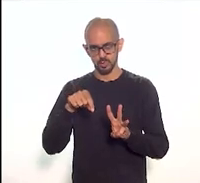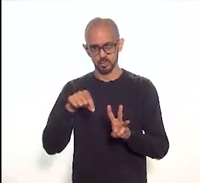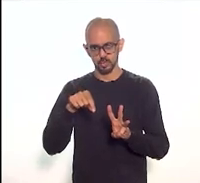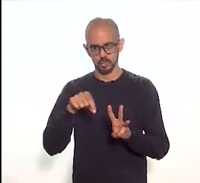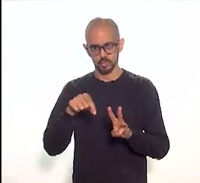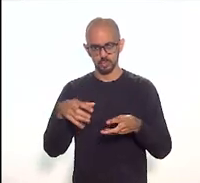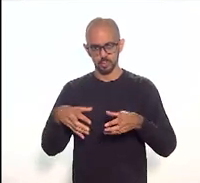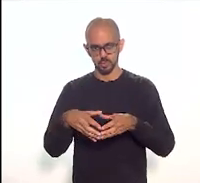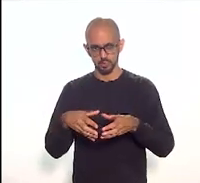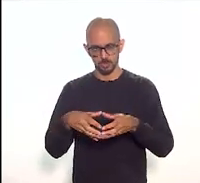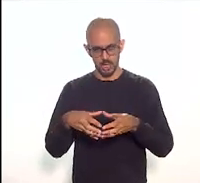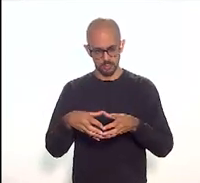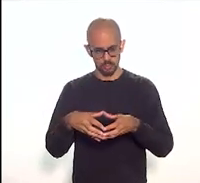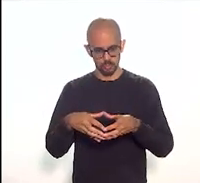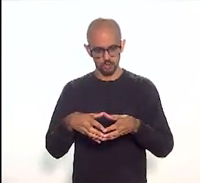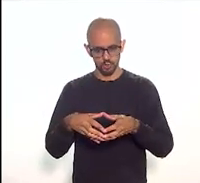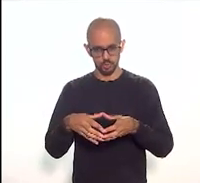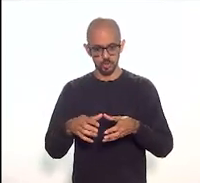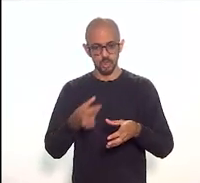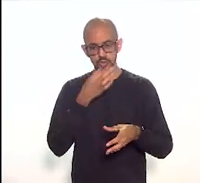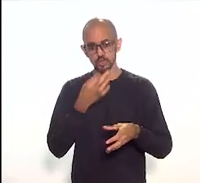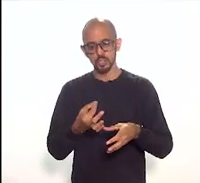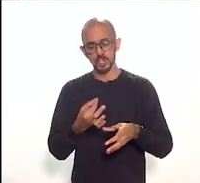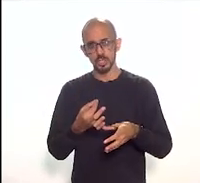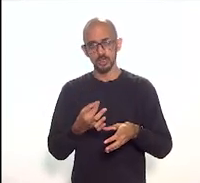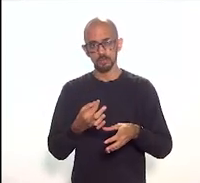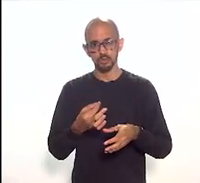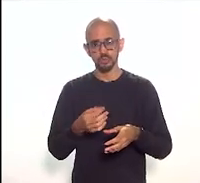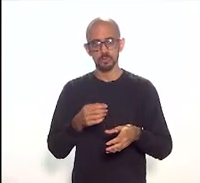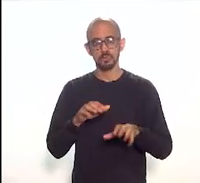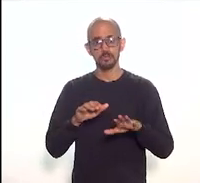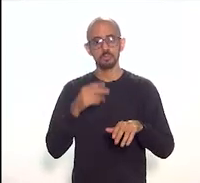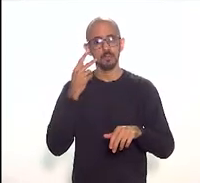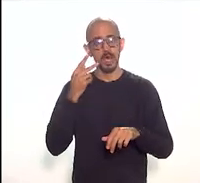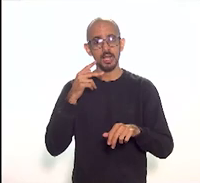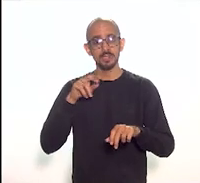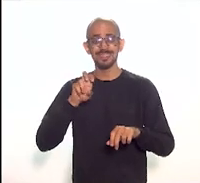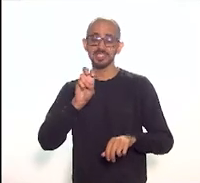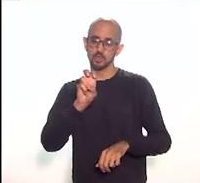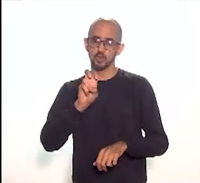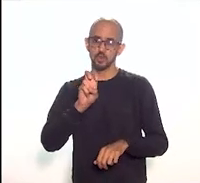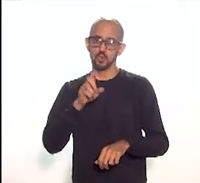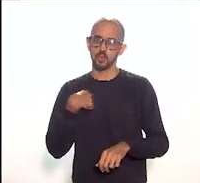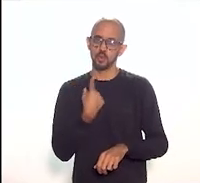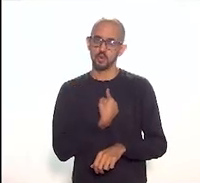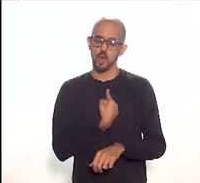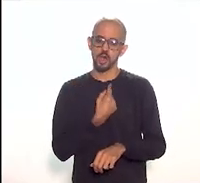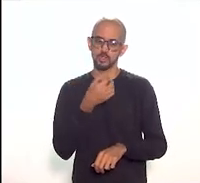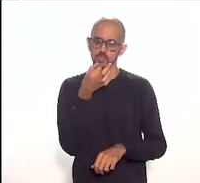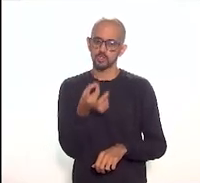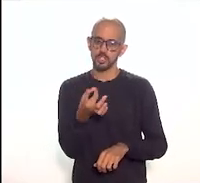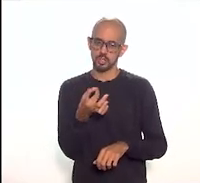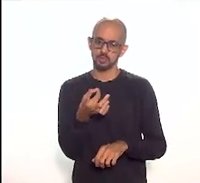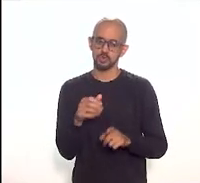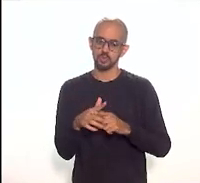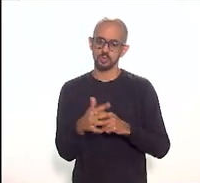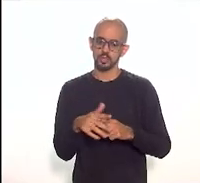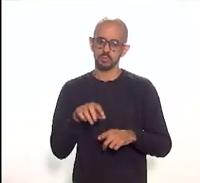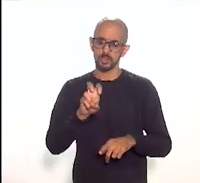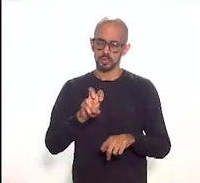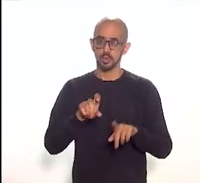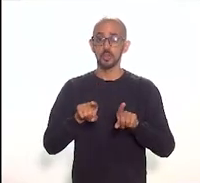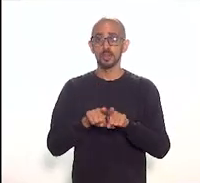o número desses integrantes que participaram da diretoria para pelo menos cinco componentes inclusive com representantes da área técnica de modo a